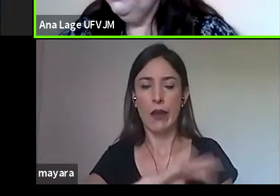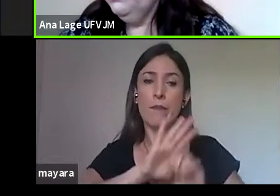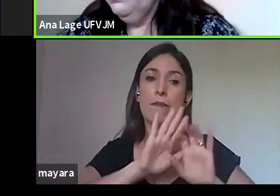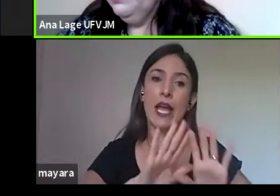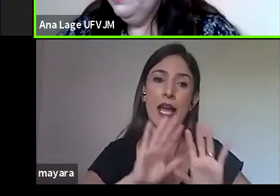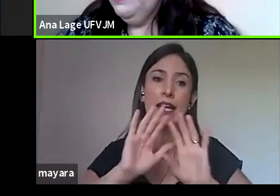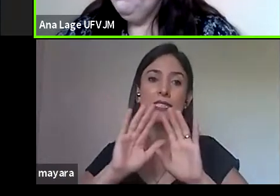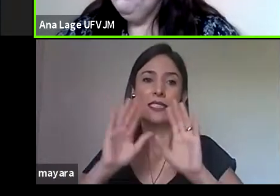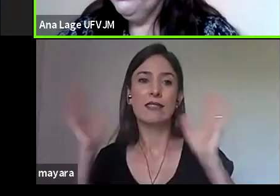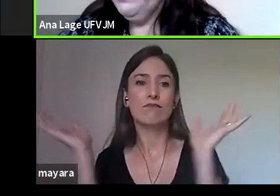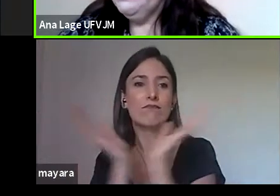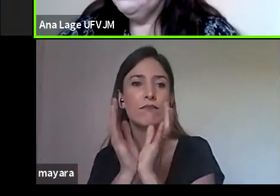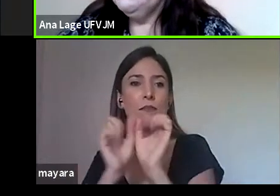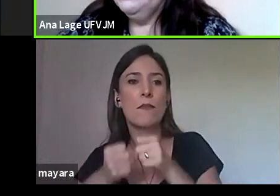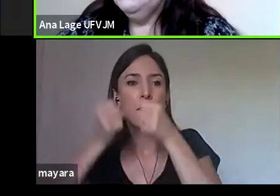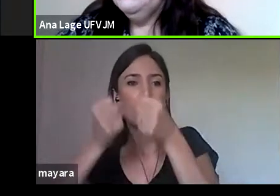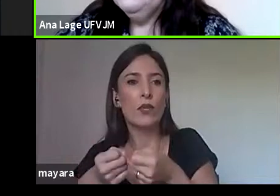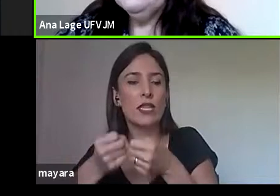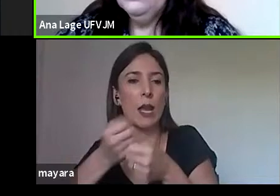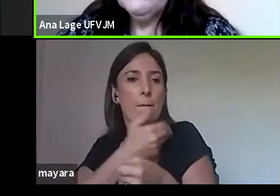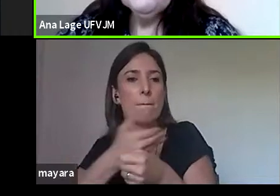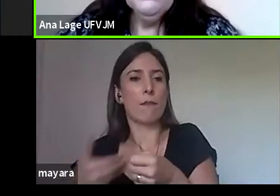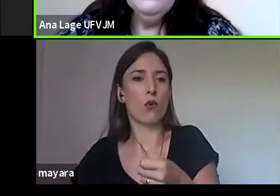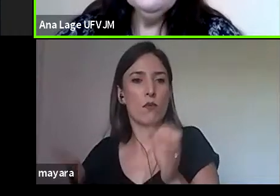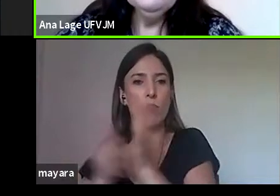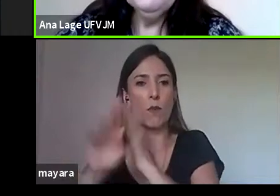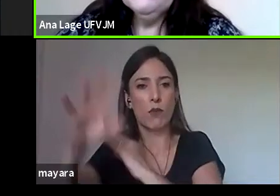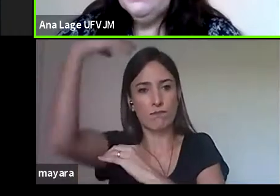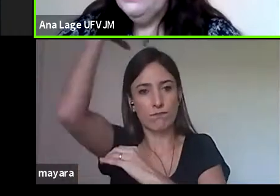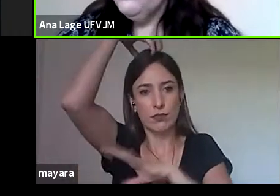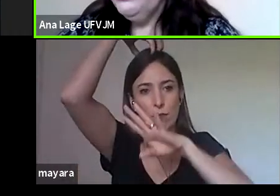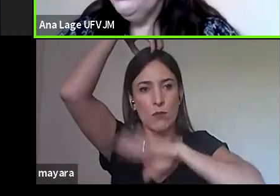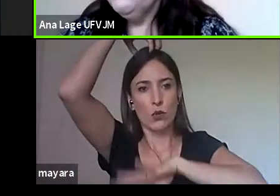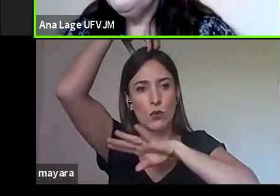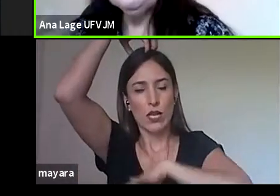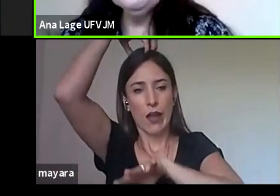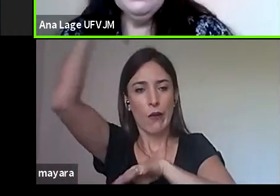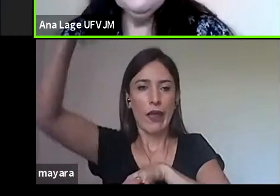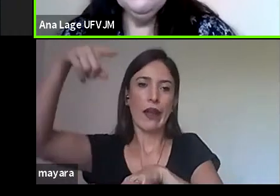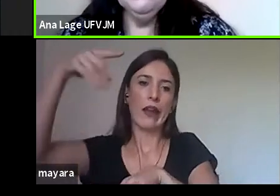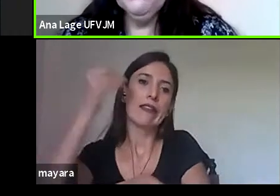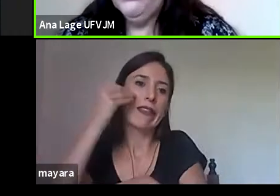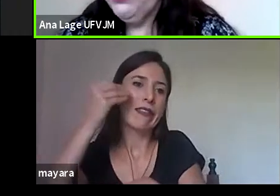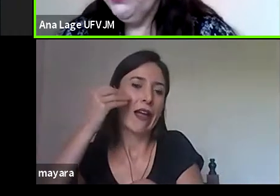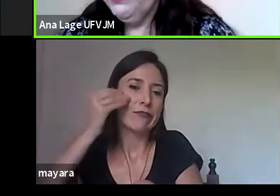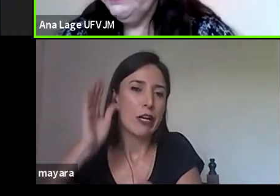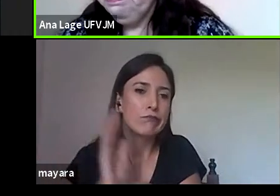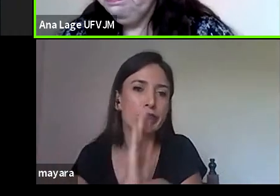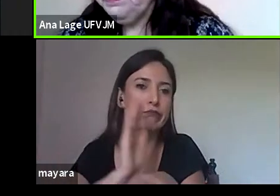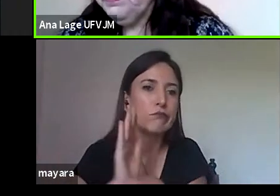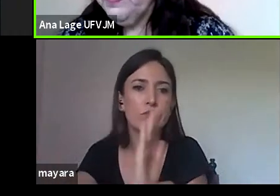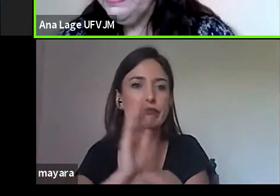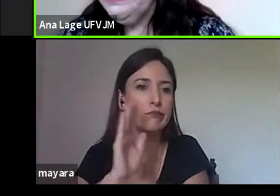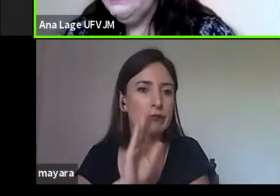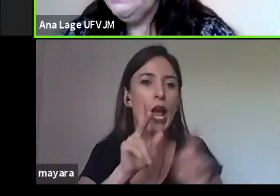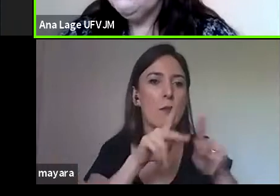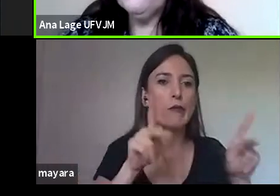Pelo reino português, né? Então, se torna, na verdade, aí eu vou citar aqui a professora